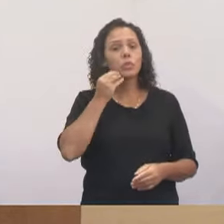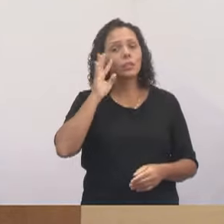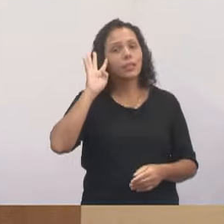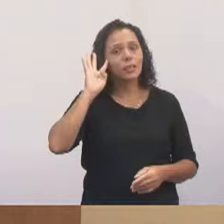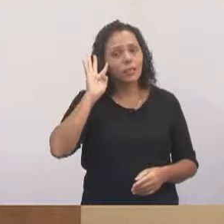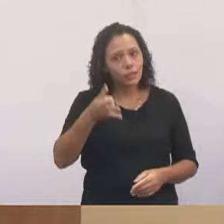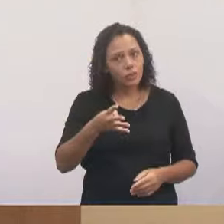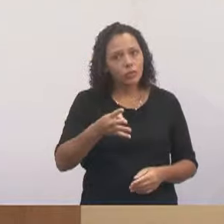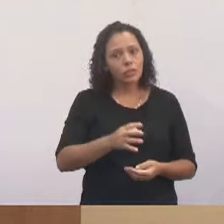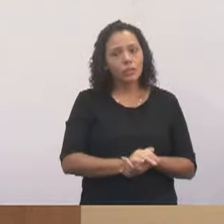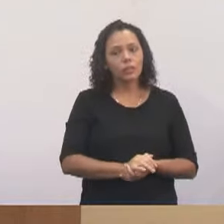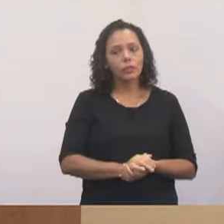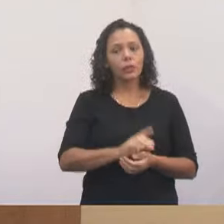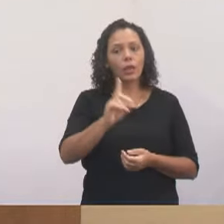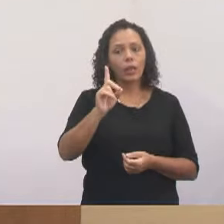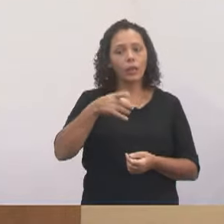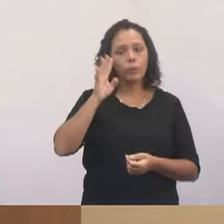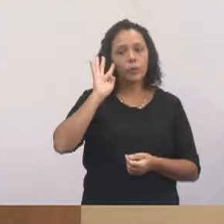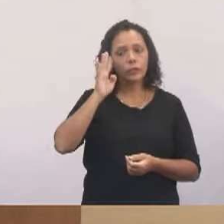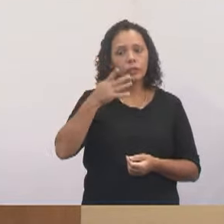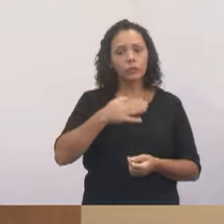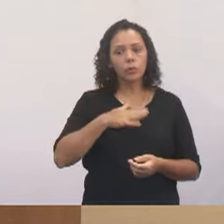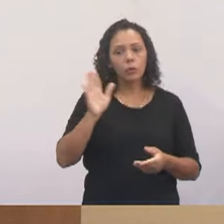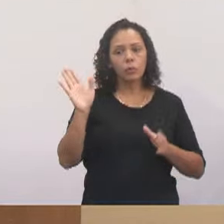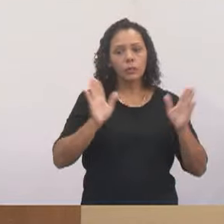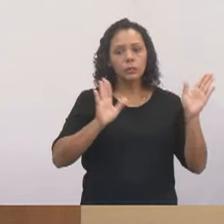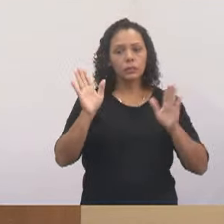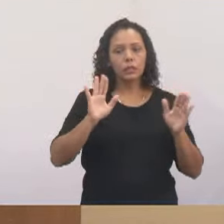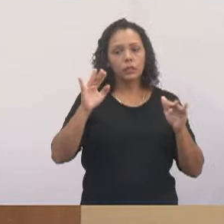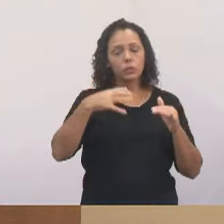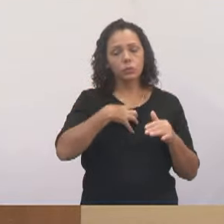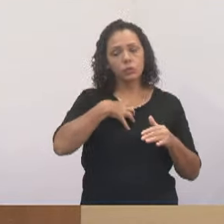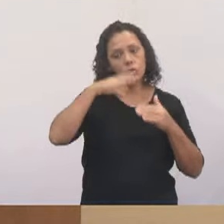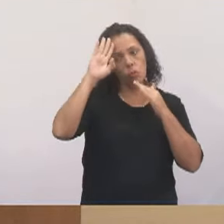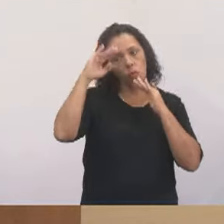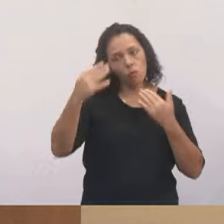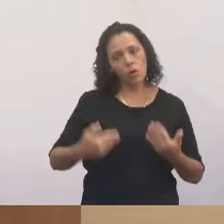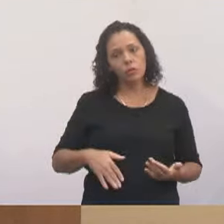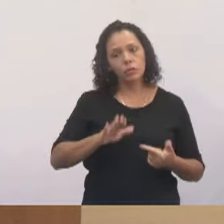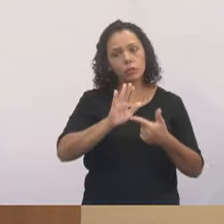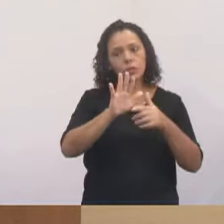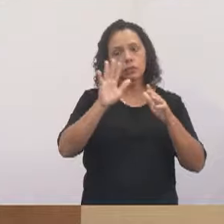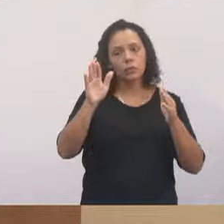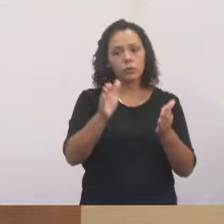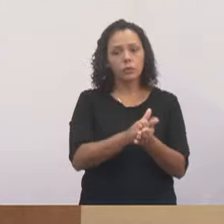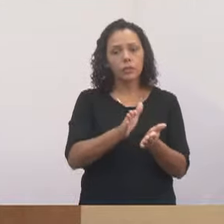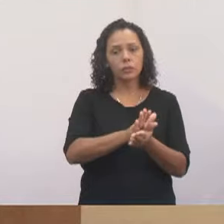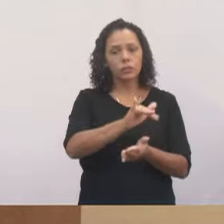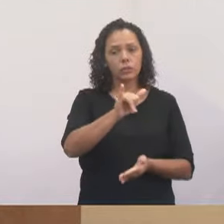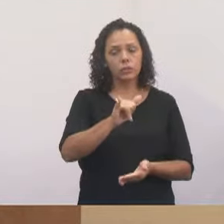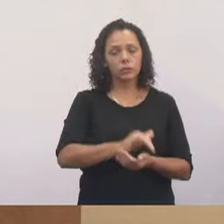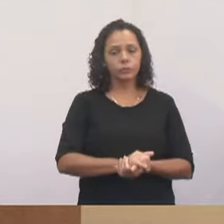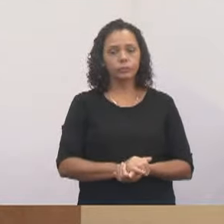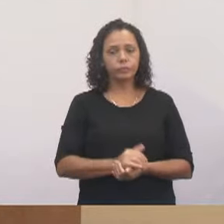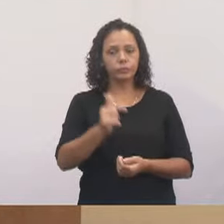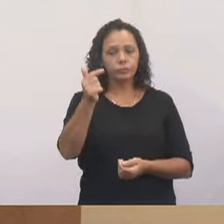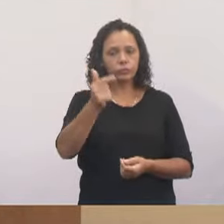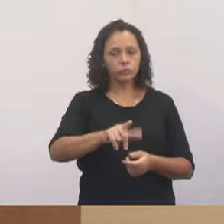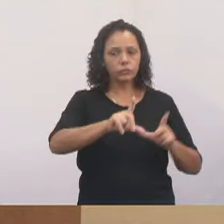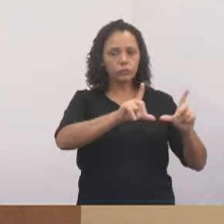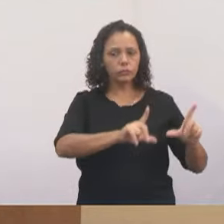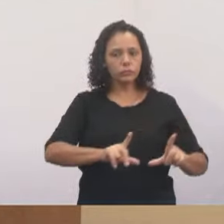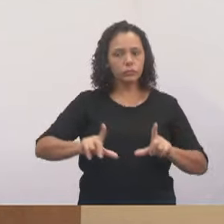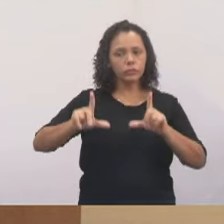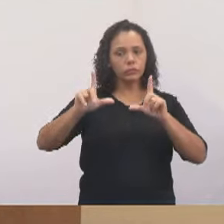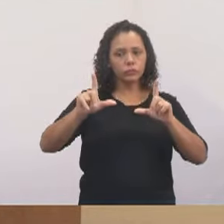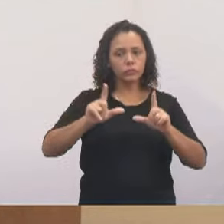uma solução do meu mandato, ao qual eu tenho a honra de apresentar a cidade de Jacareí. Pode colocar o próximo